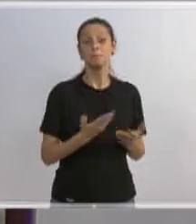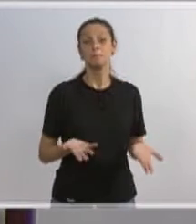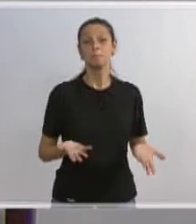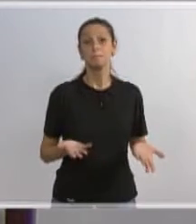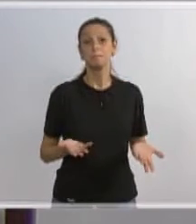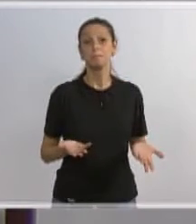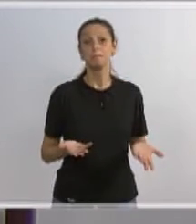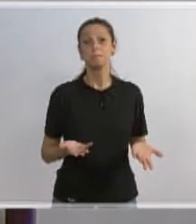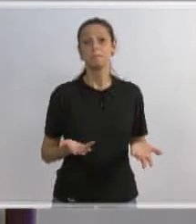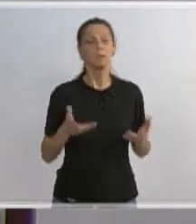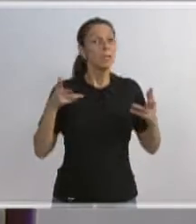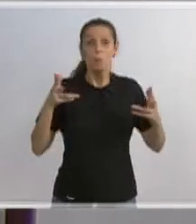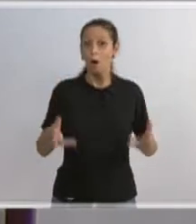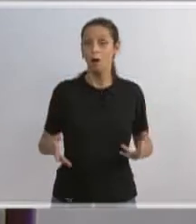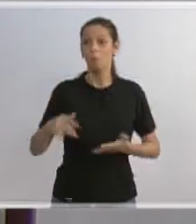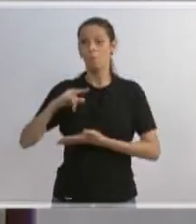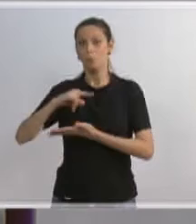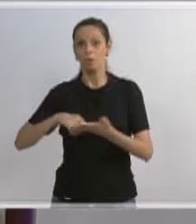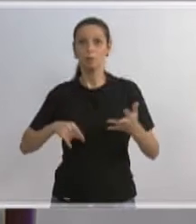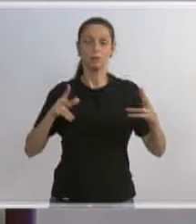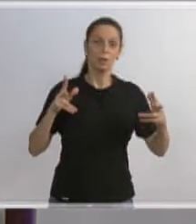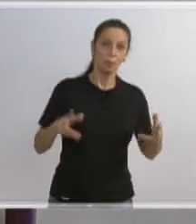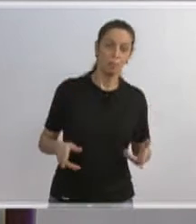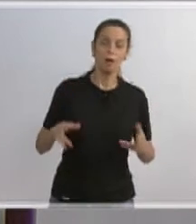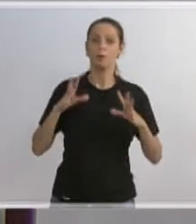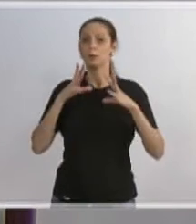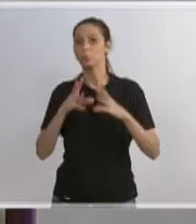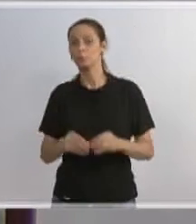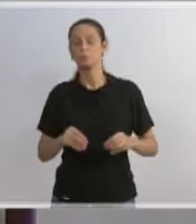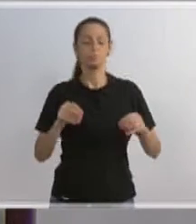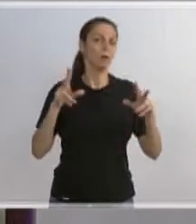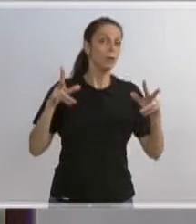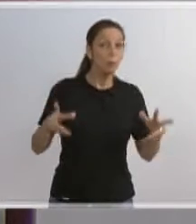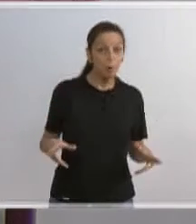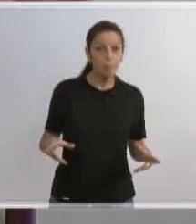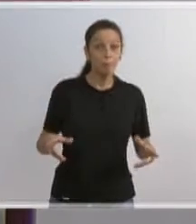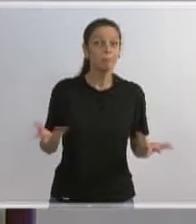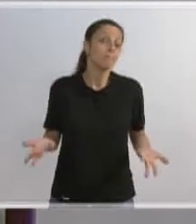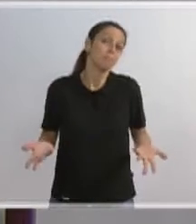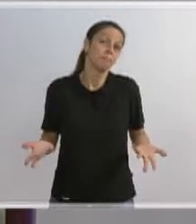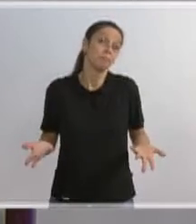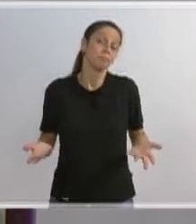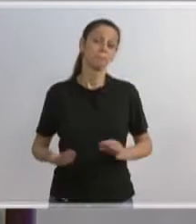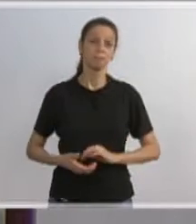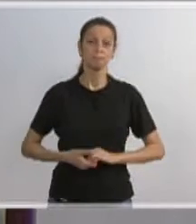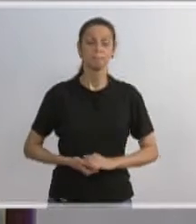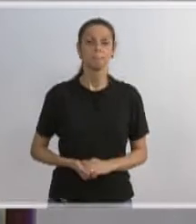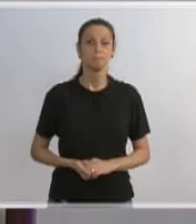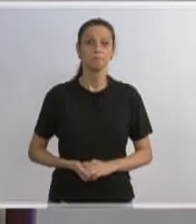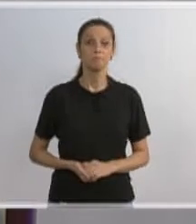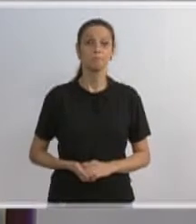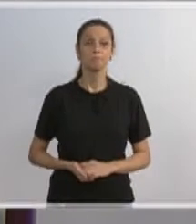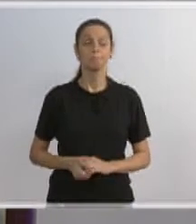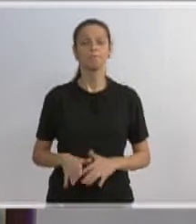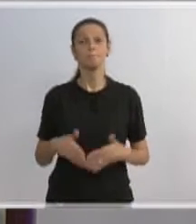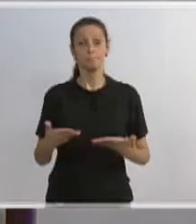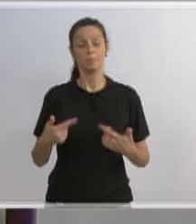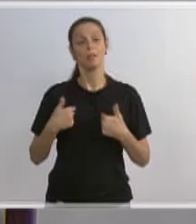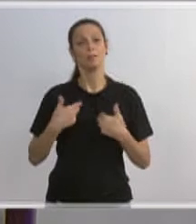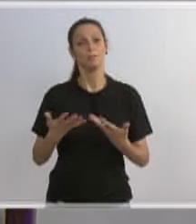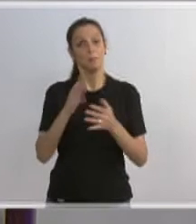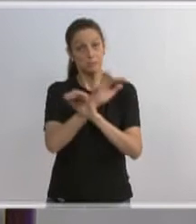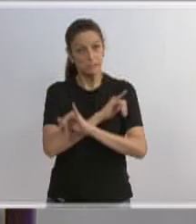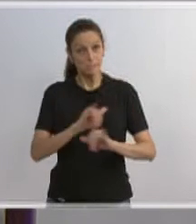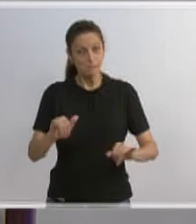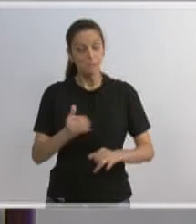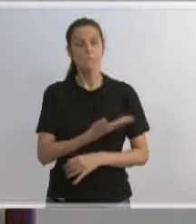toda a necessidade que um taxista vai ter, toda a despesa que um taxista vai ter, vai passar para ele e vai ficar igual. Então, eu quero dizer para os senhores que